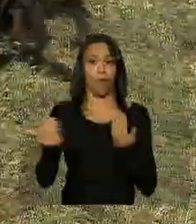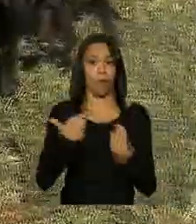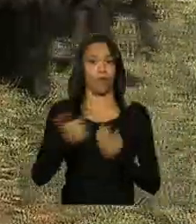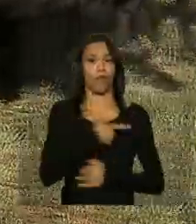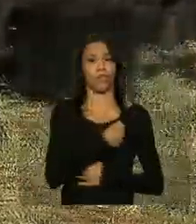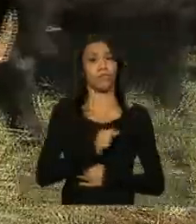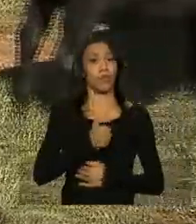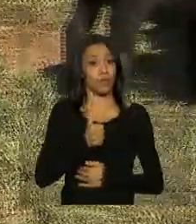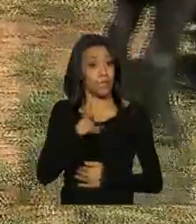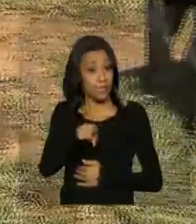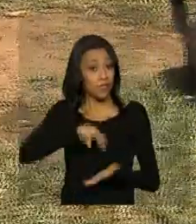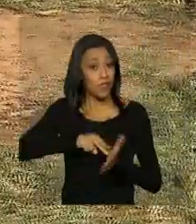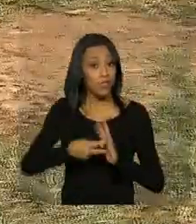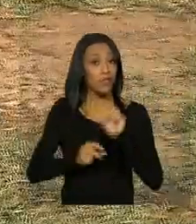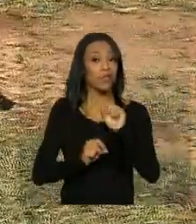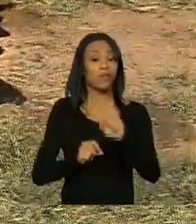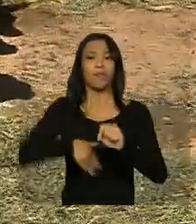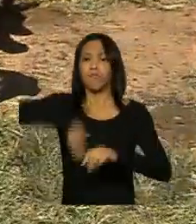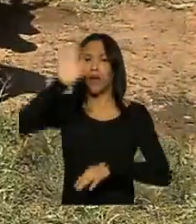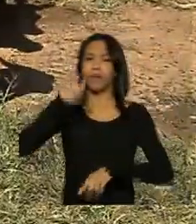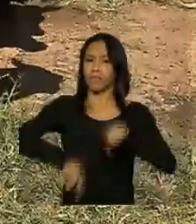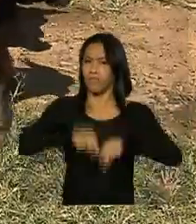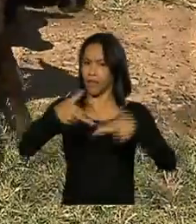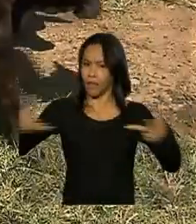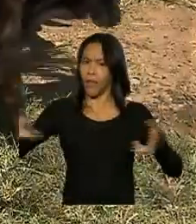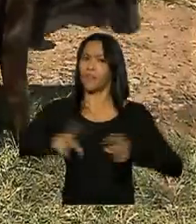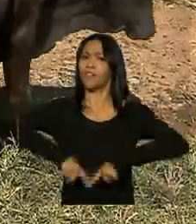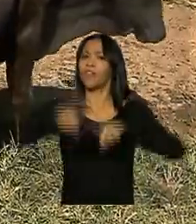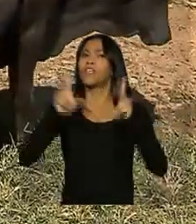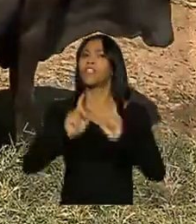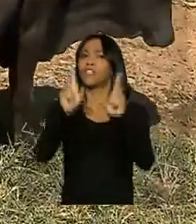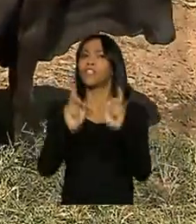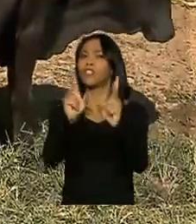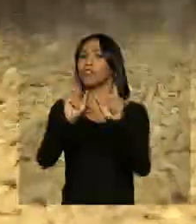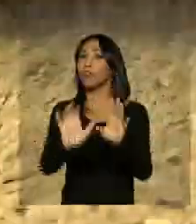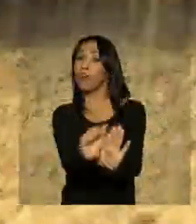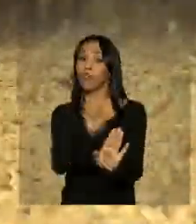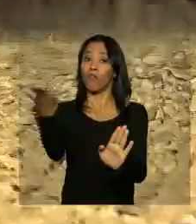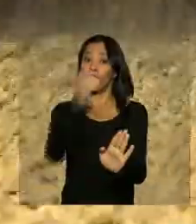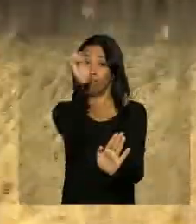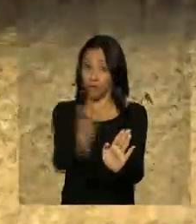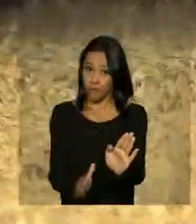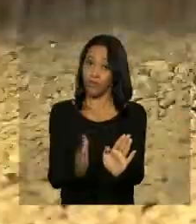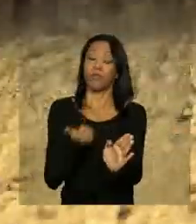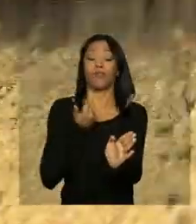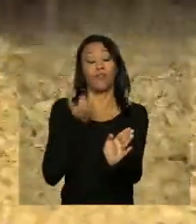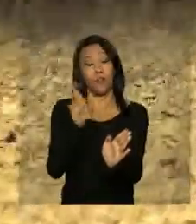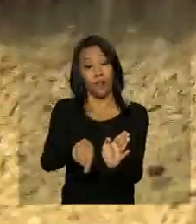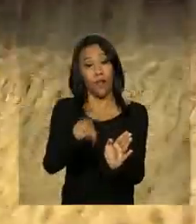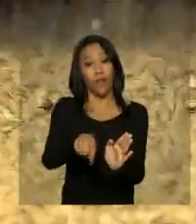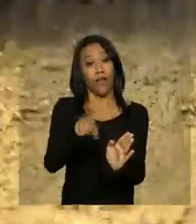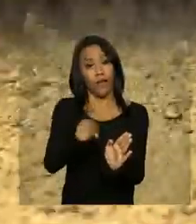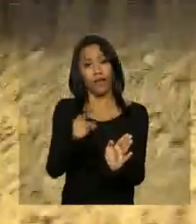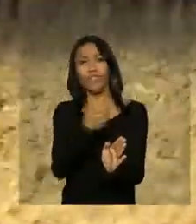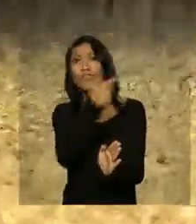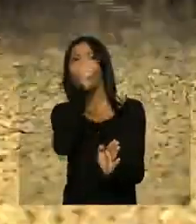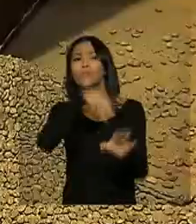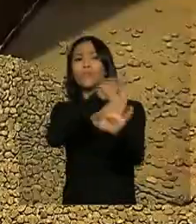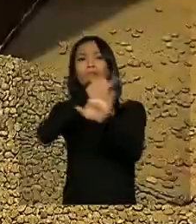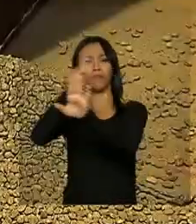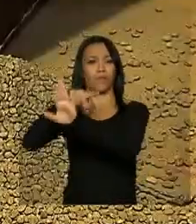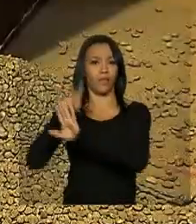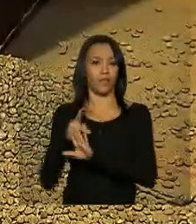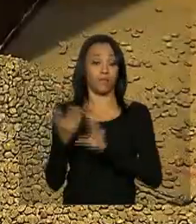Isso quer dizer que teve mais produto brasileiro sendo vendido para o exterior que compras de mercadorias de outros países.